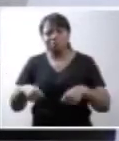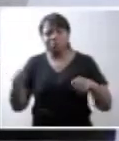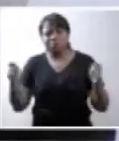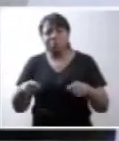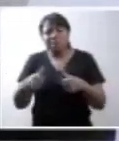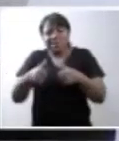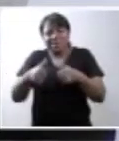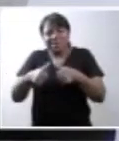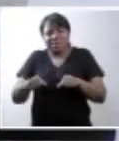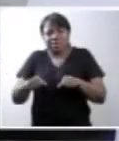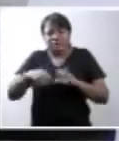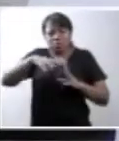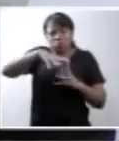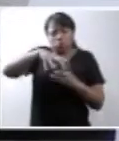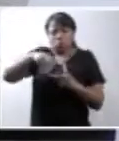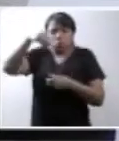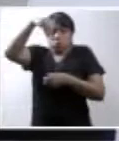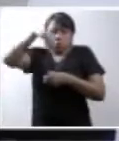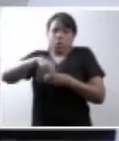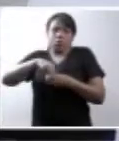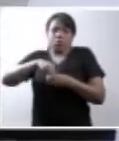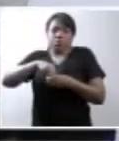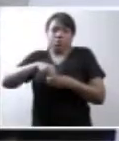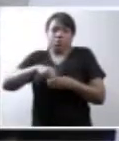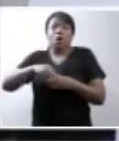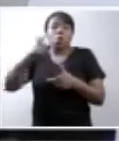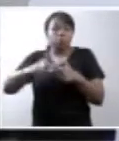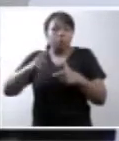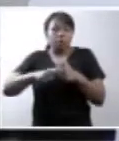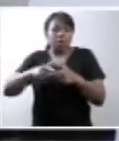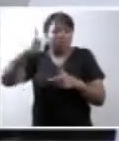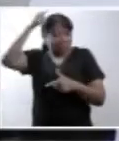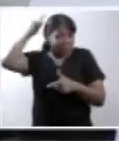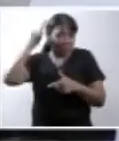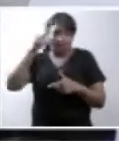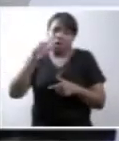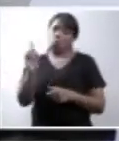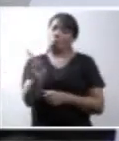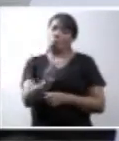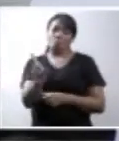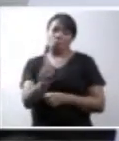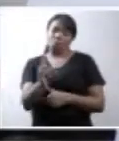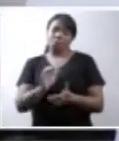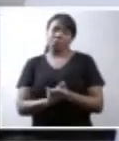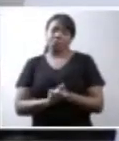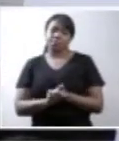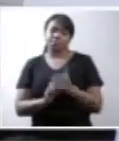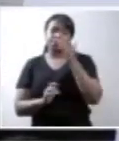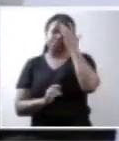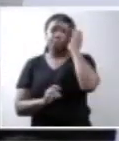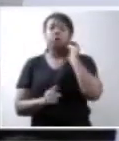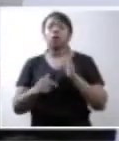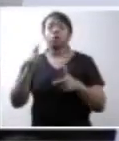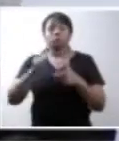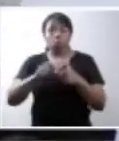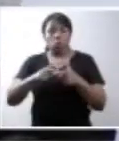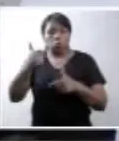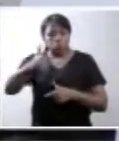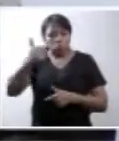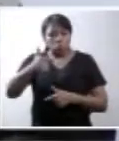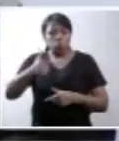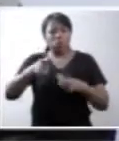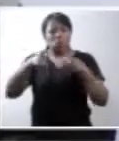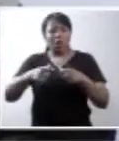estar no mundo. A anencefalia não. Segundo lugar, elas querem